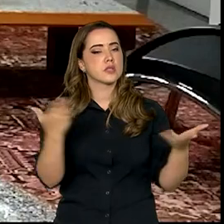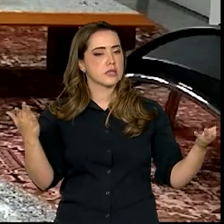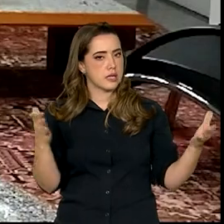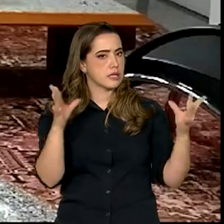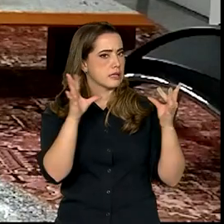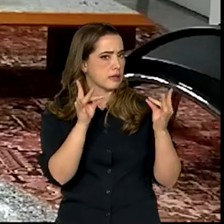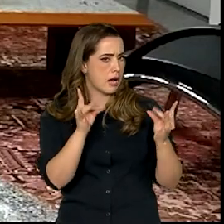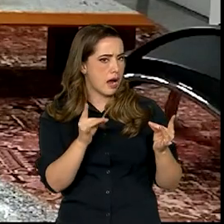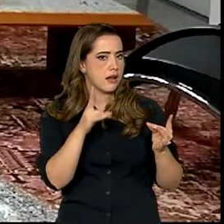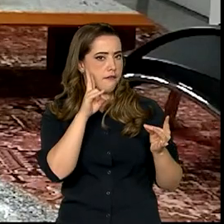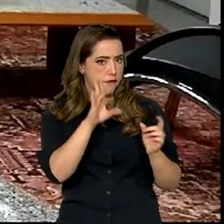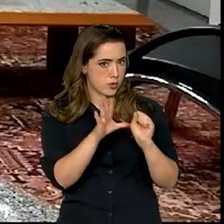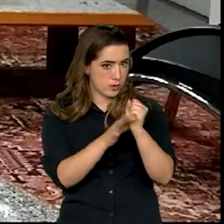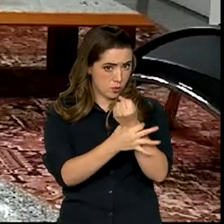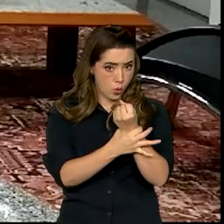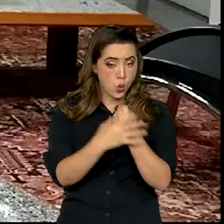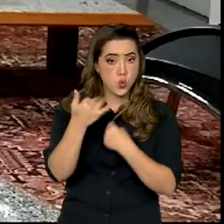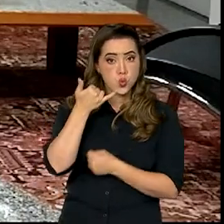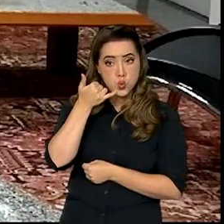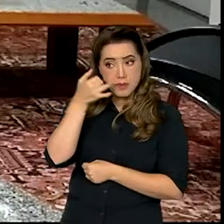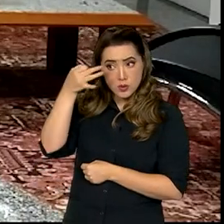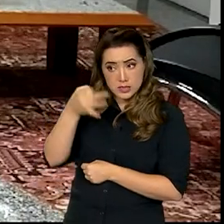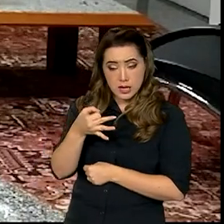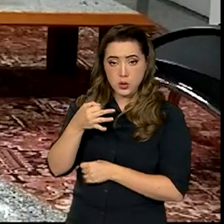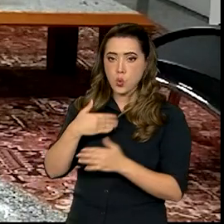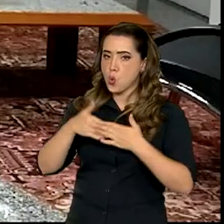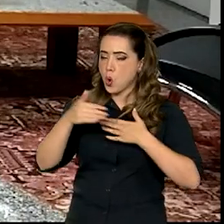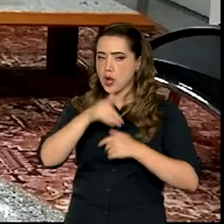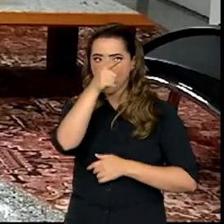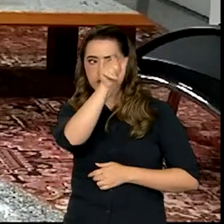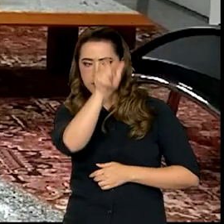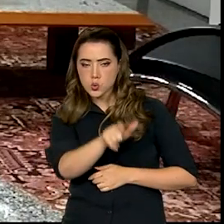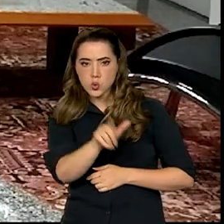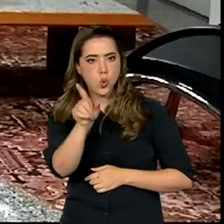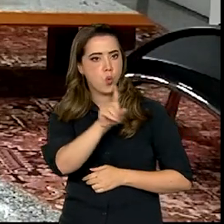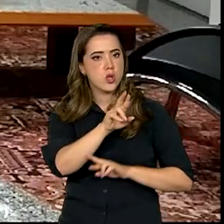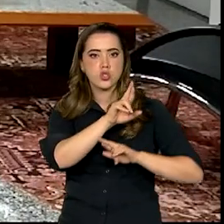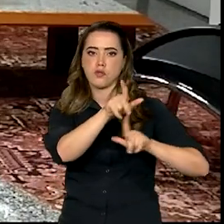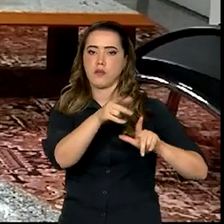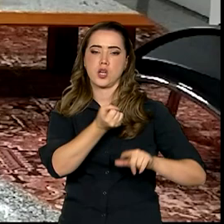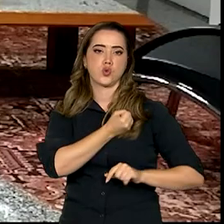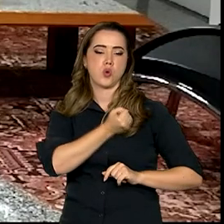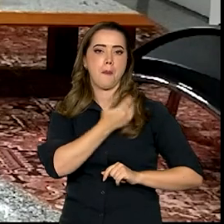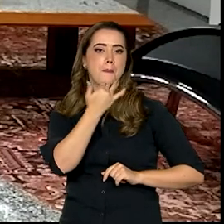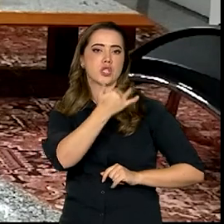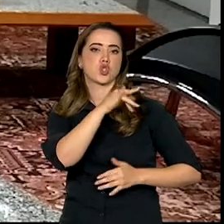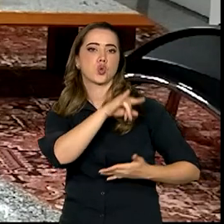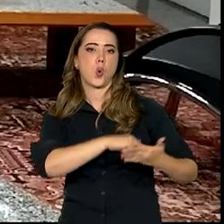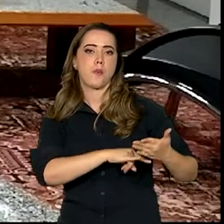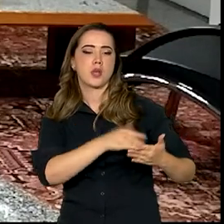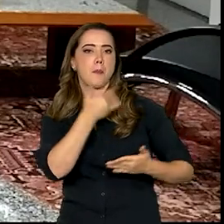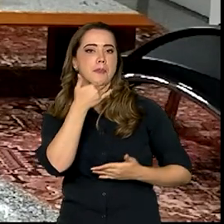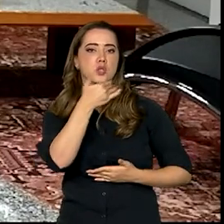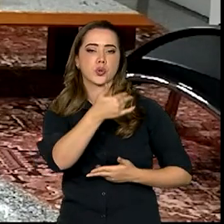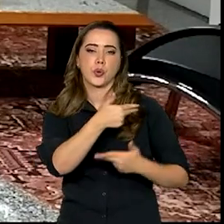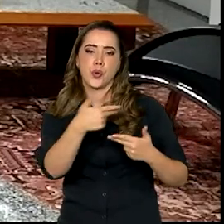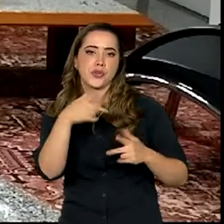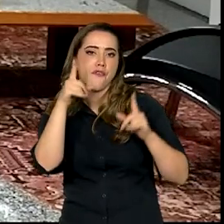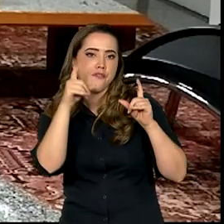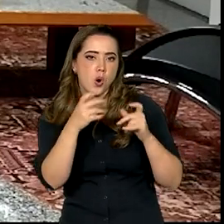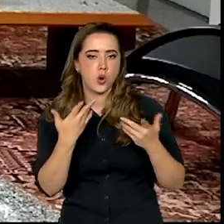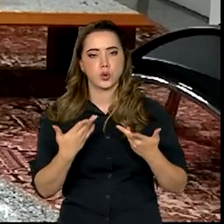muito mais seguro, o número dessa central. Se qualquer pessoa que ligar não for esse número, te pedir documento, te pedir